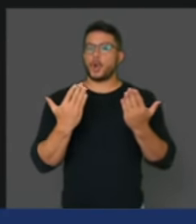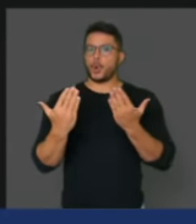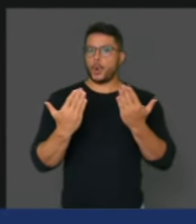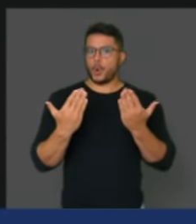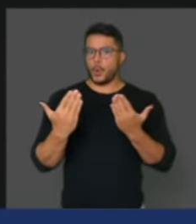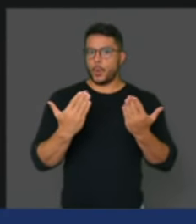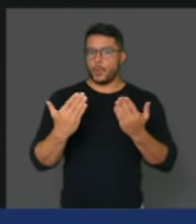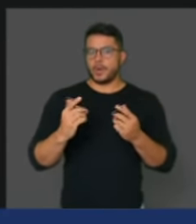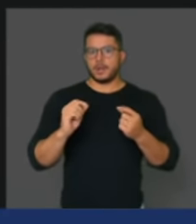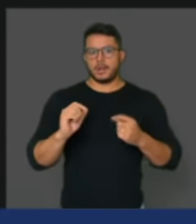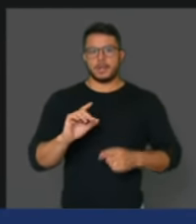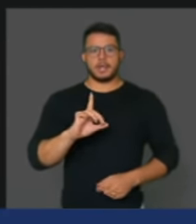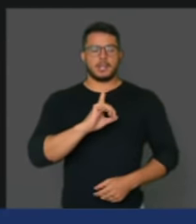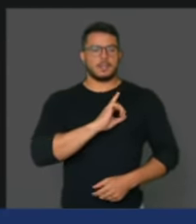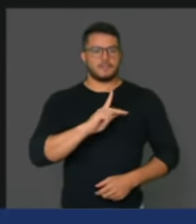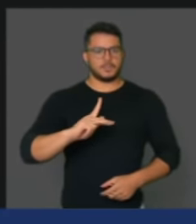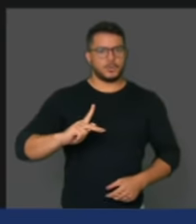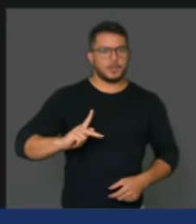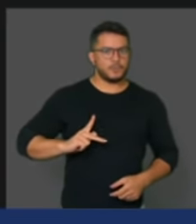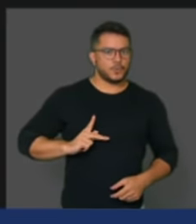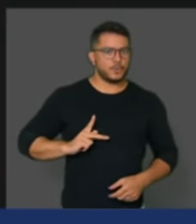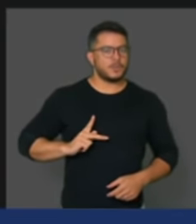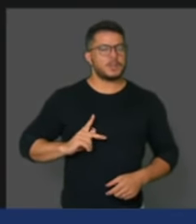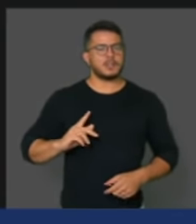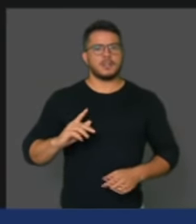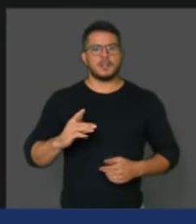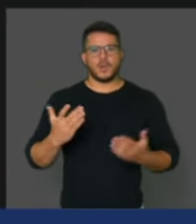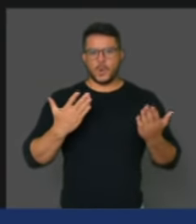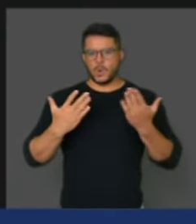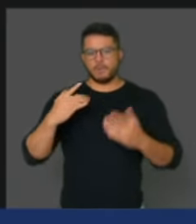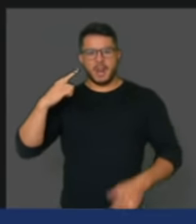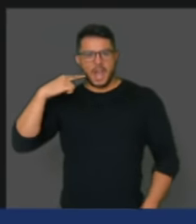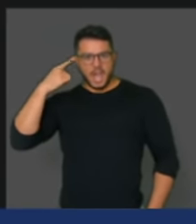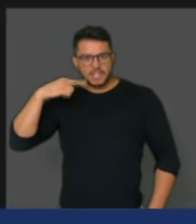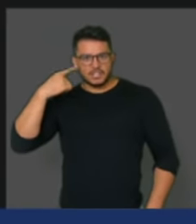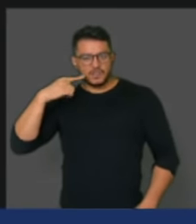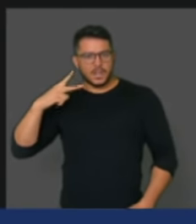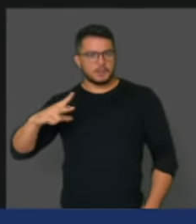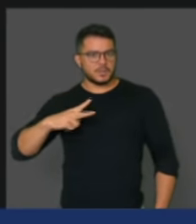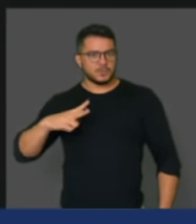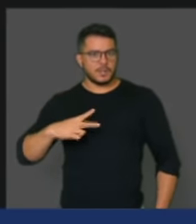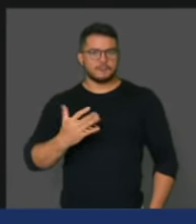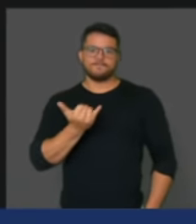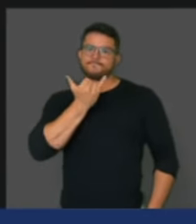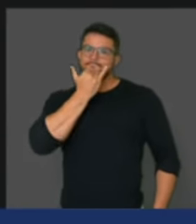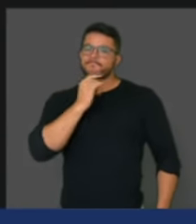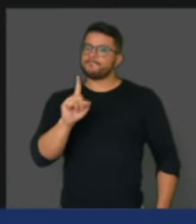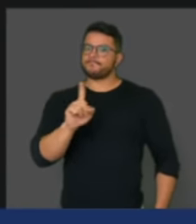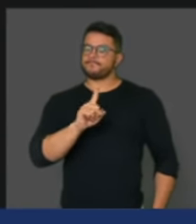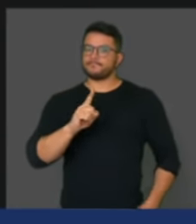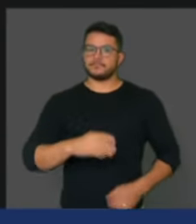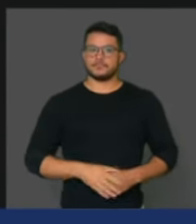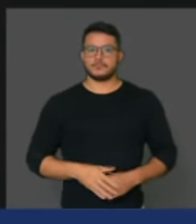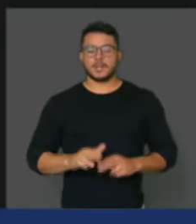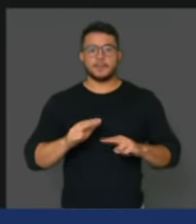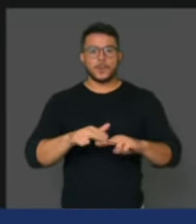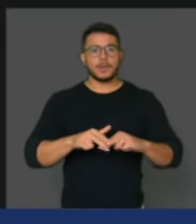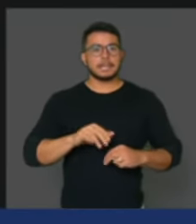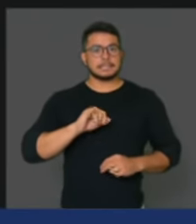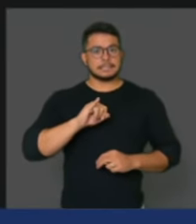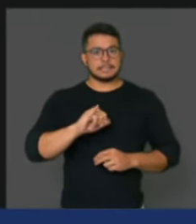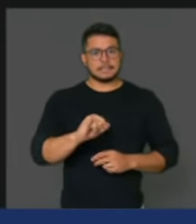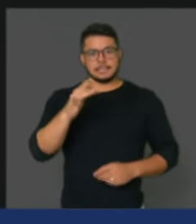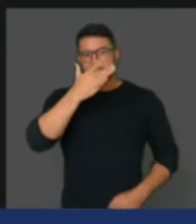advocacia privada, não. Quando o defensor público demanda pelo necessitado, pelo insuficiente,